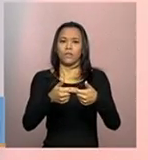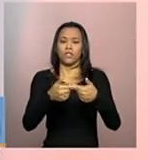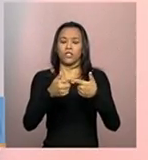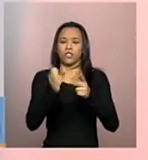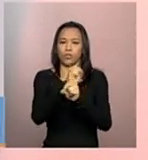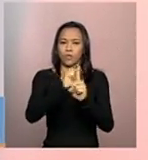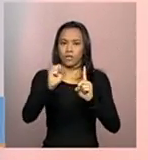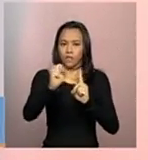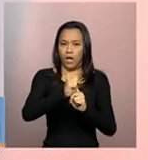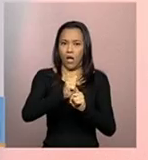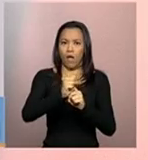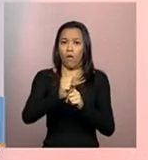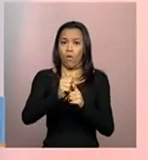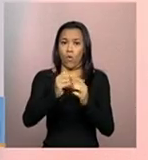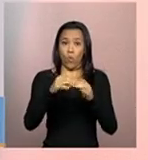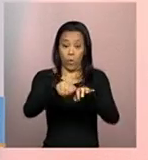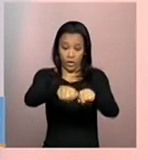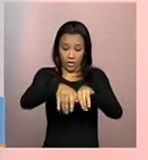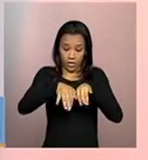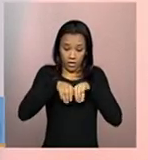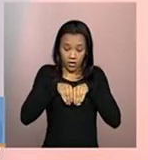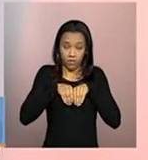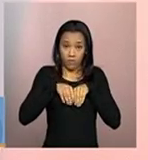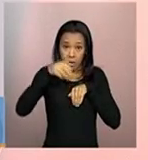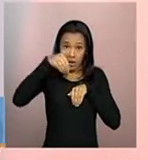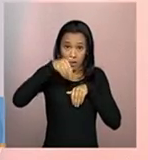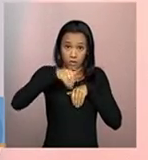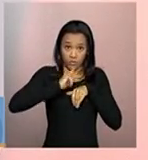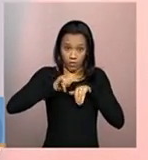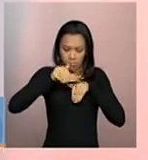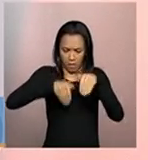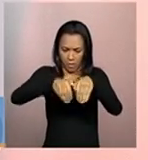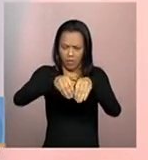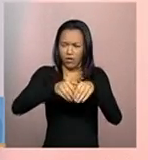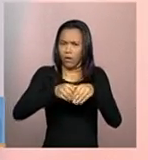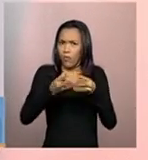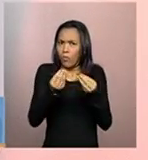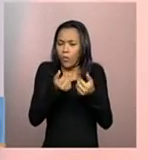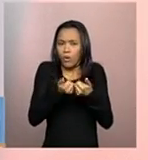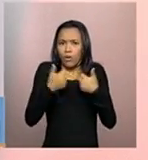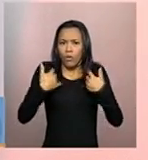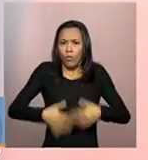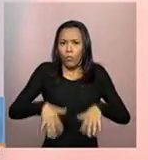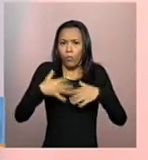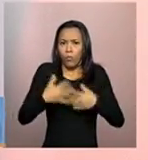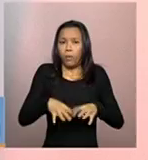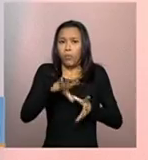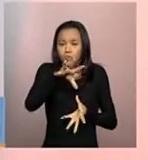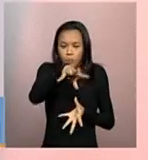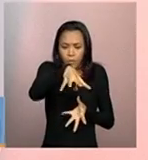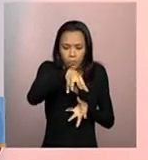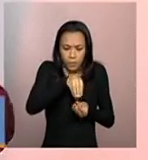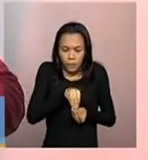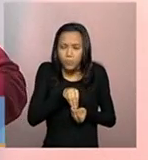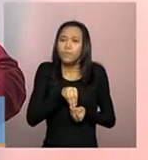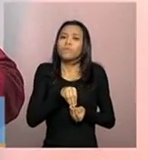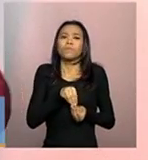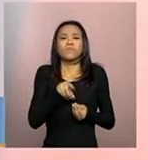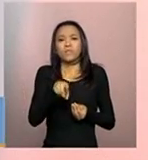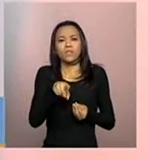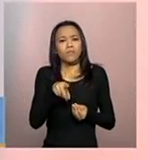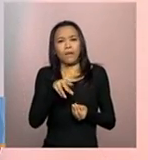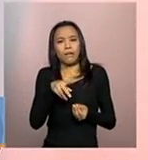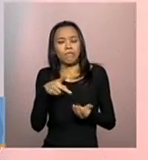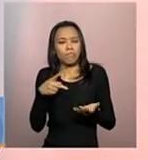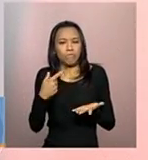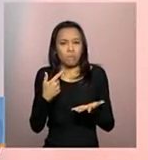estiver cabendo, você pode desmembrar fazendo com isso mais de uma inserção de anexo e também isso não vai te causar erro.